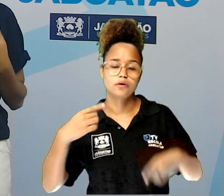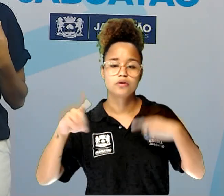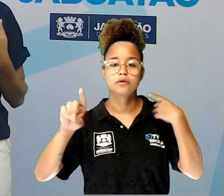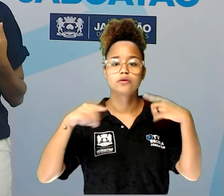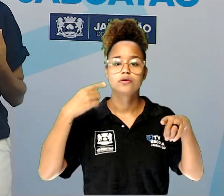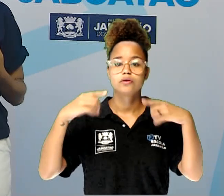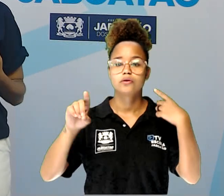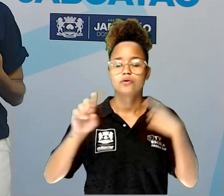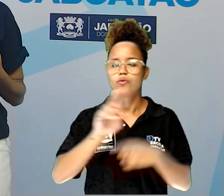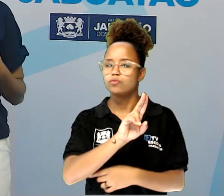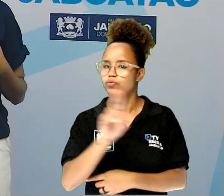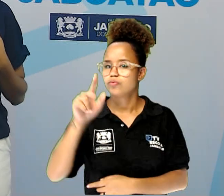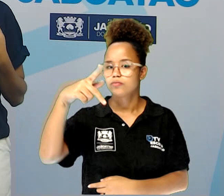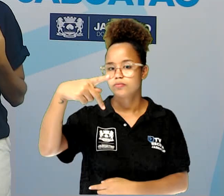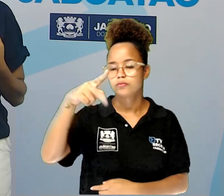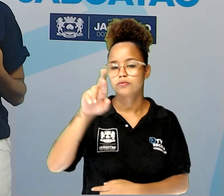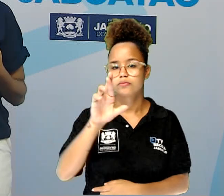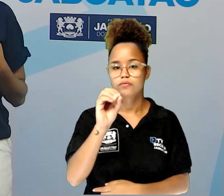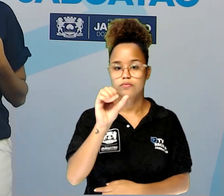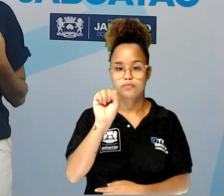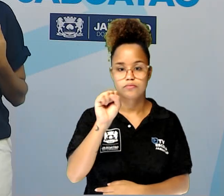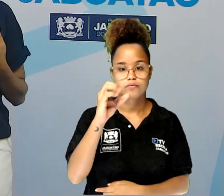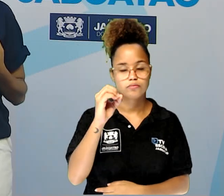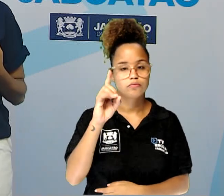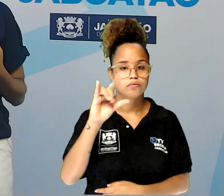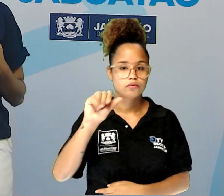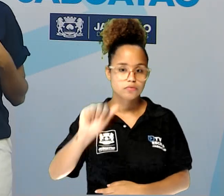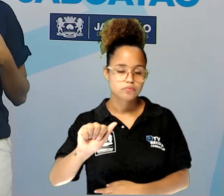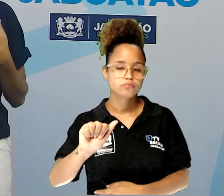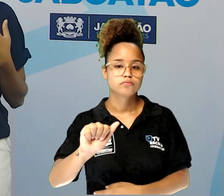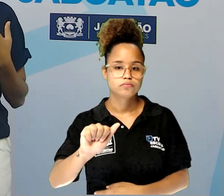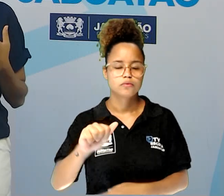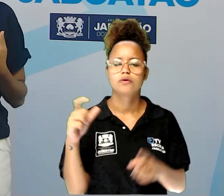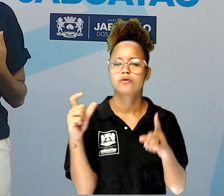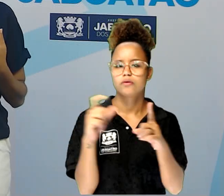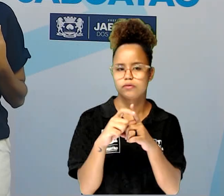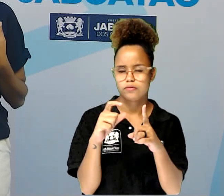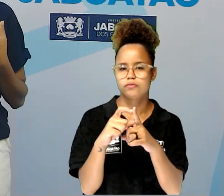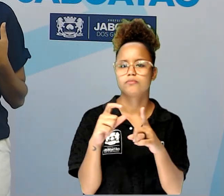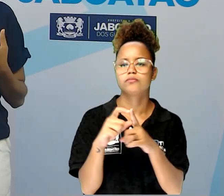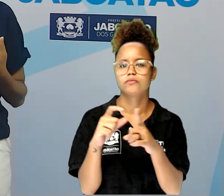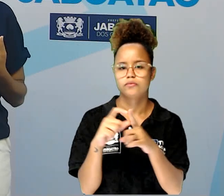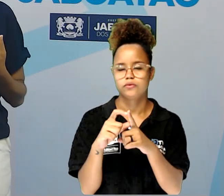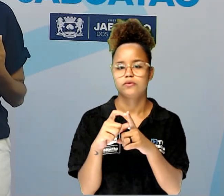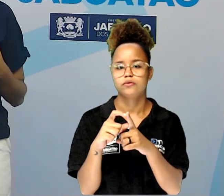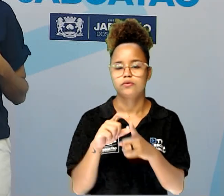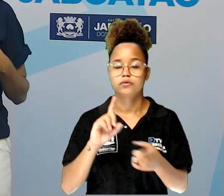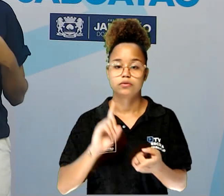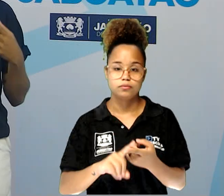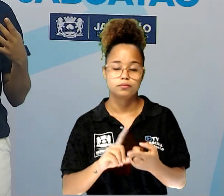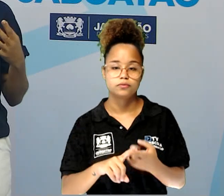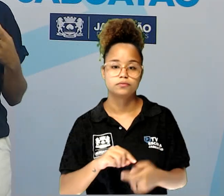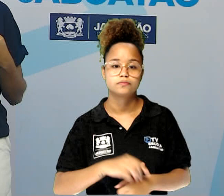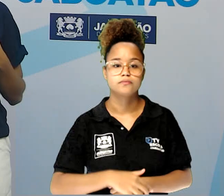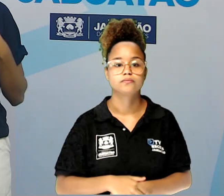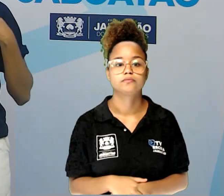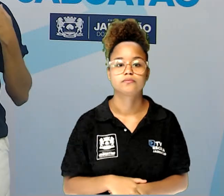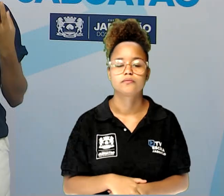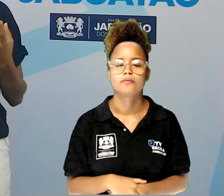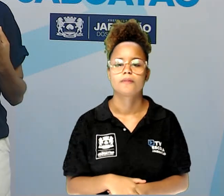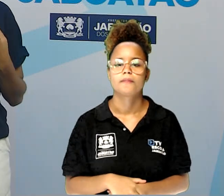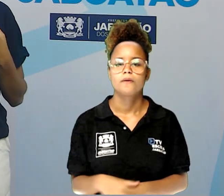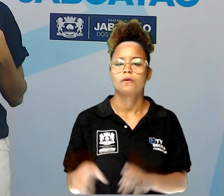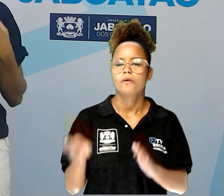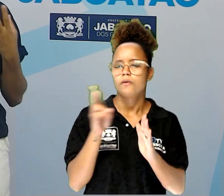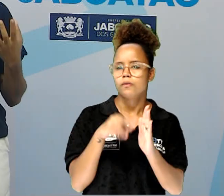chama de prosódia. Esse ritmo das palavras a gente chama de prosódia. E a regra que